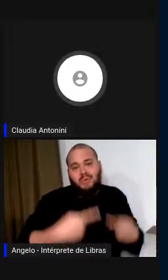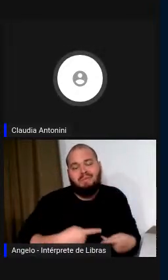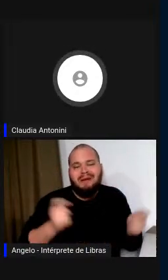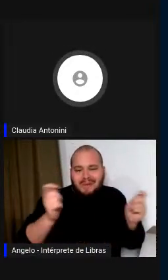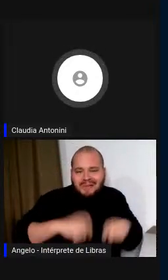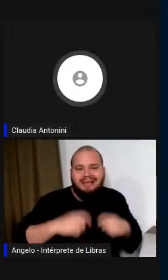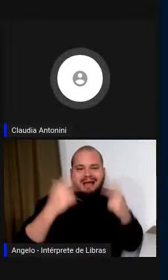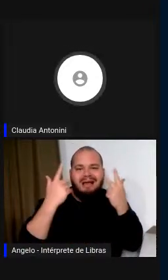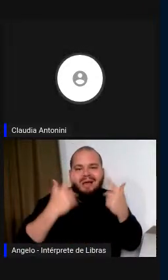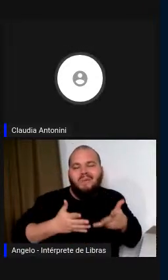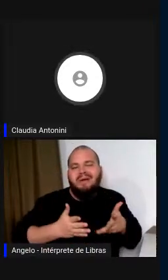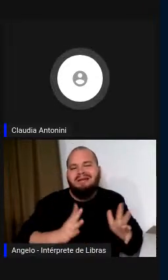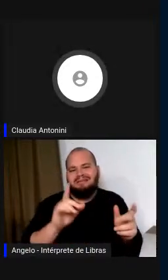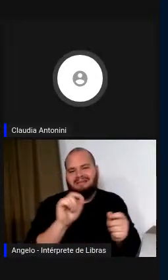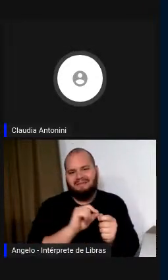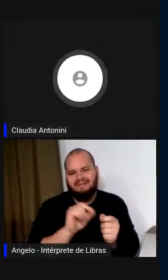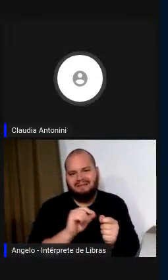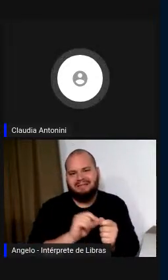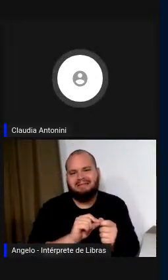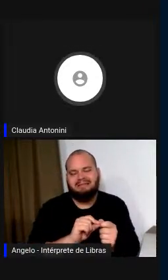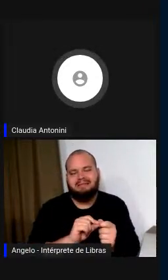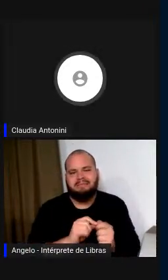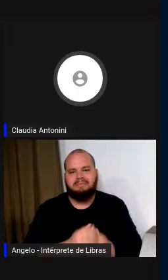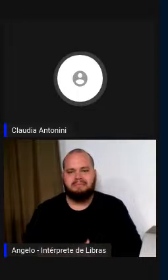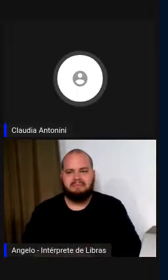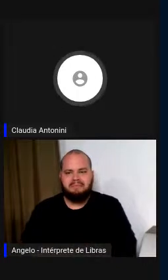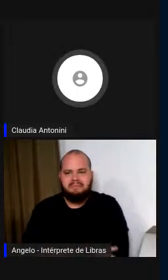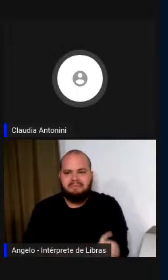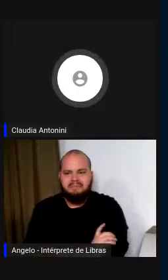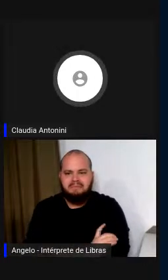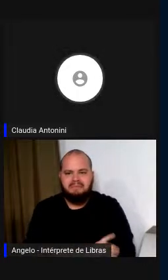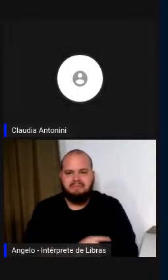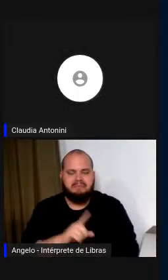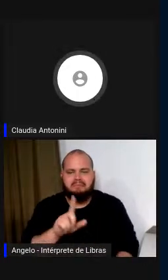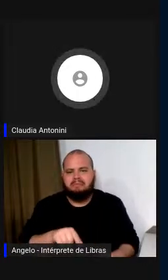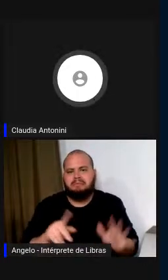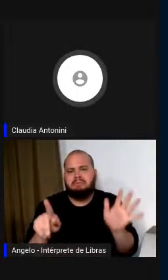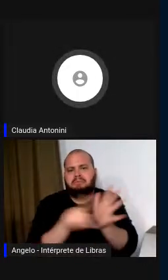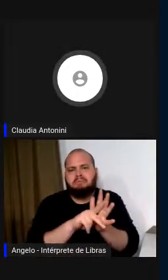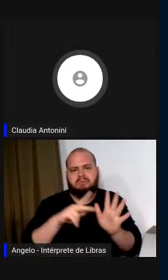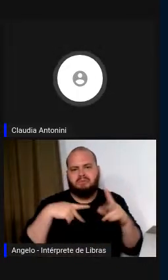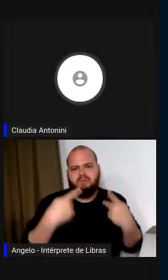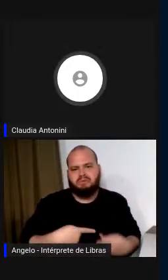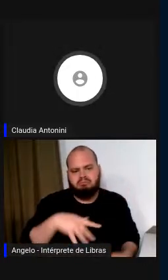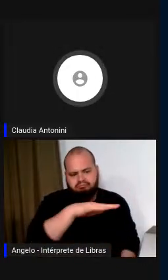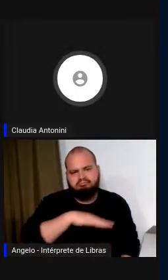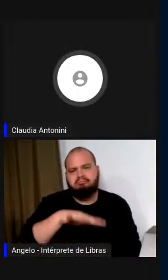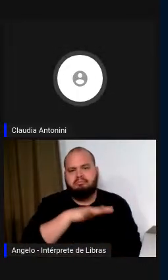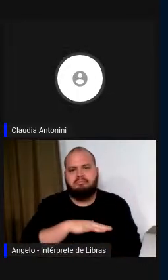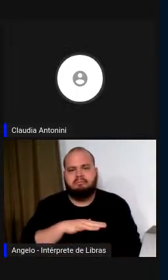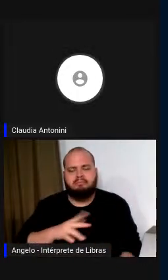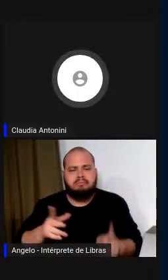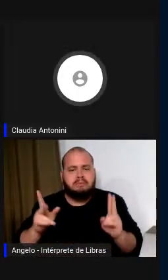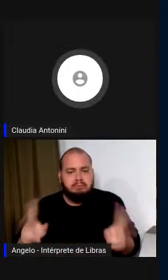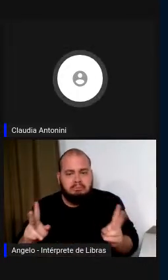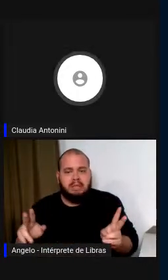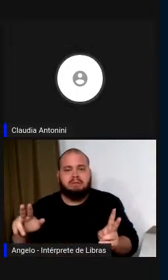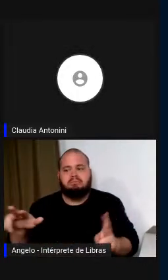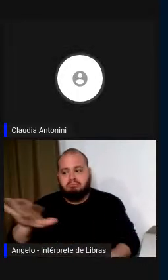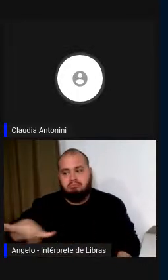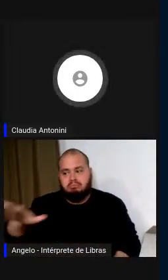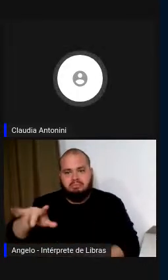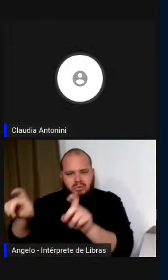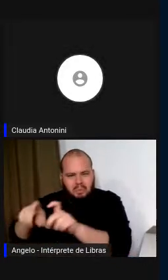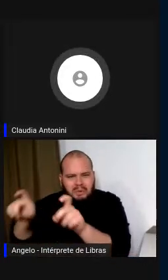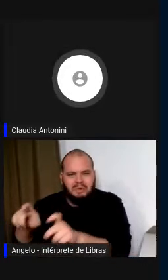consideramos que possam ser desenvolvidas somente pelo homem, mesmo sem essa capacidade. A inteligência